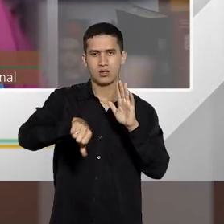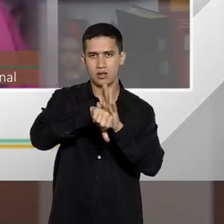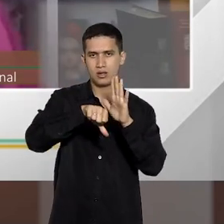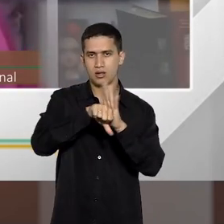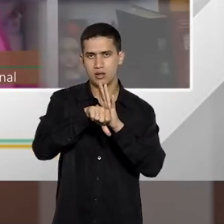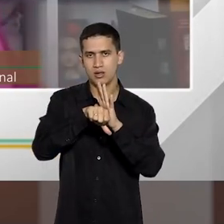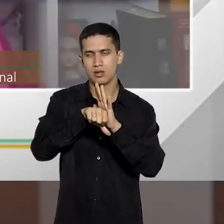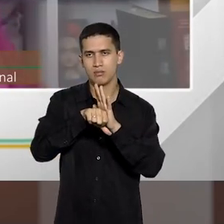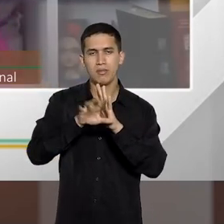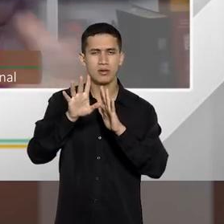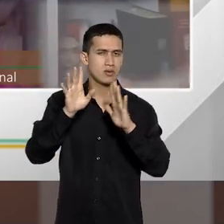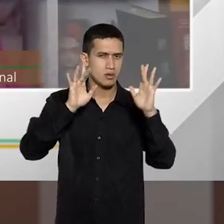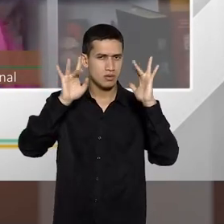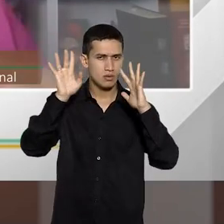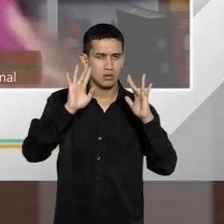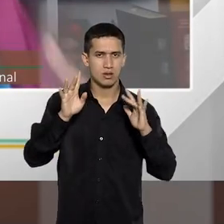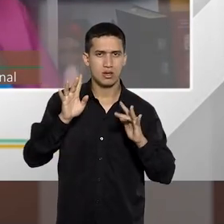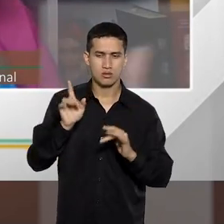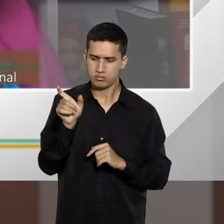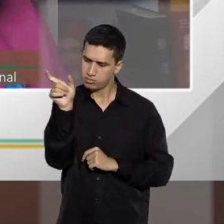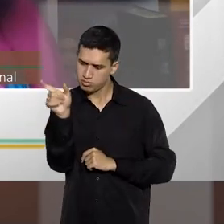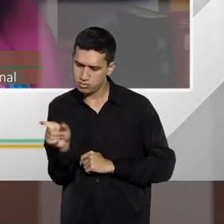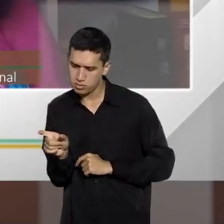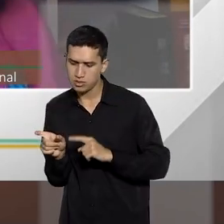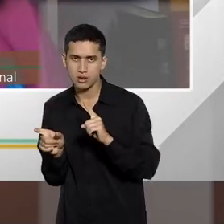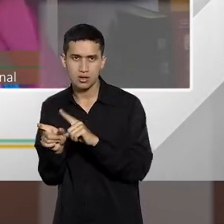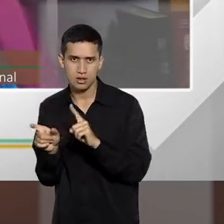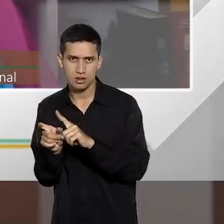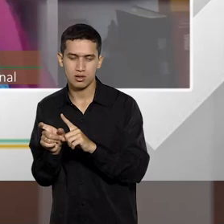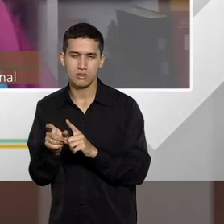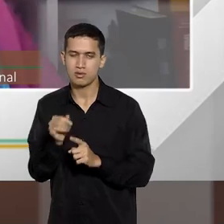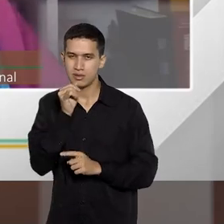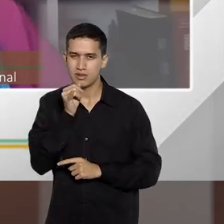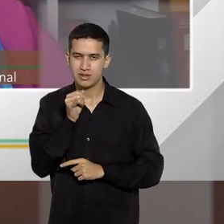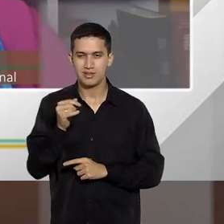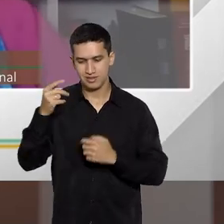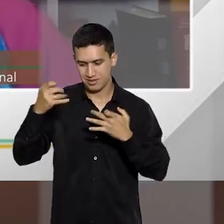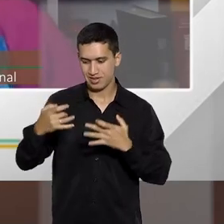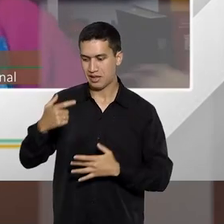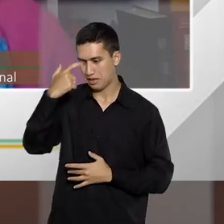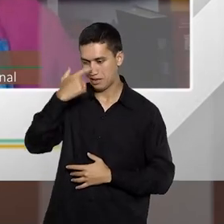que eu, que sou prostituta já há muitos anos, lógico que não sou, não é, gente, por favor,